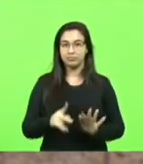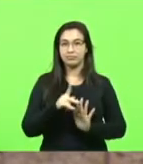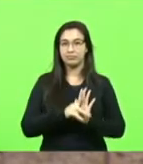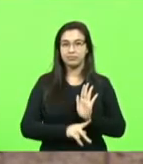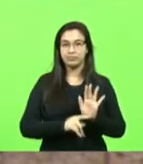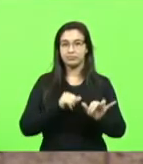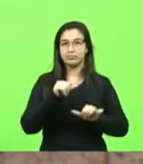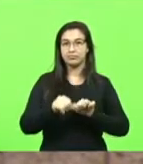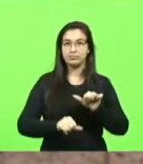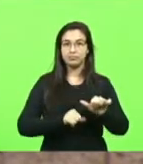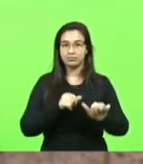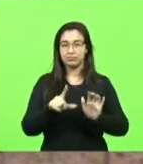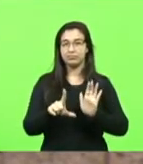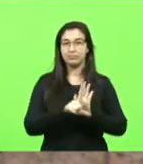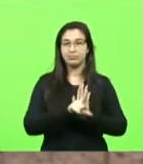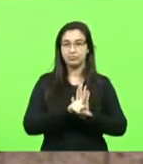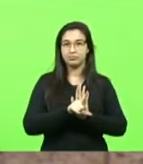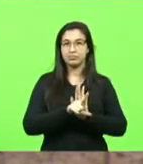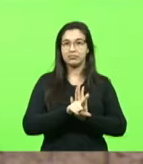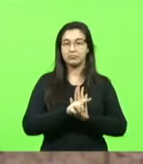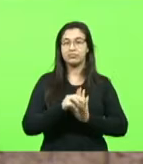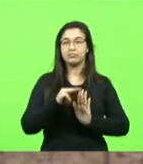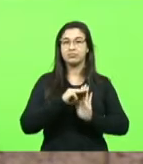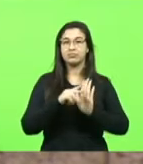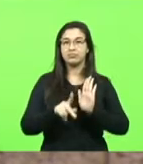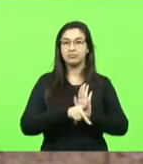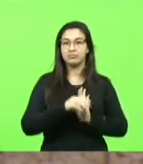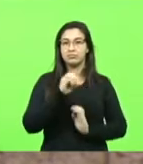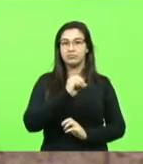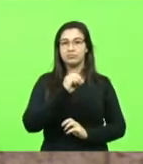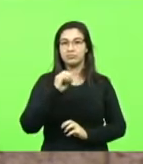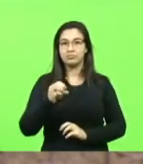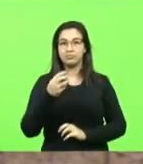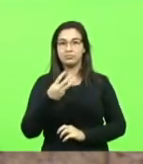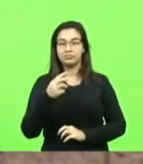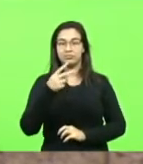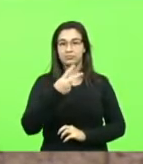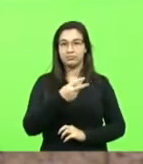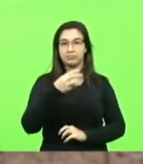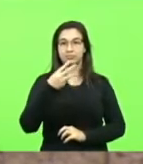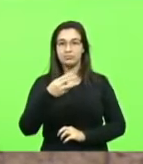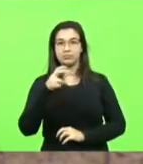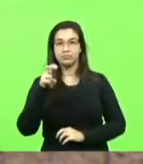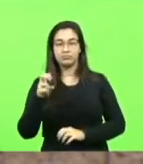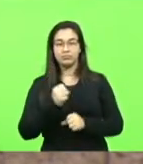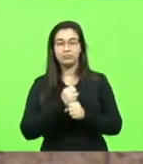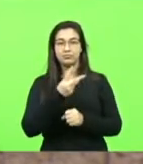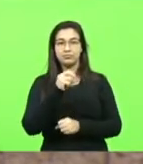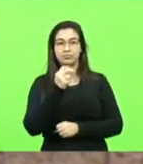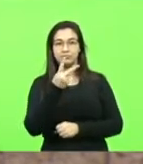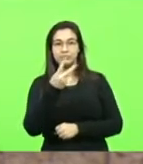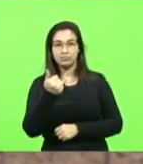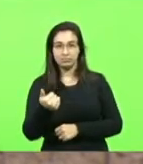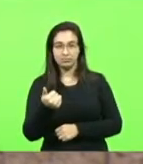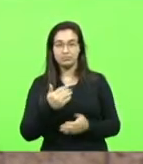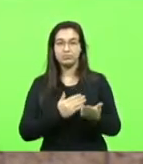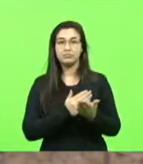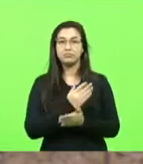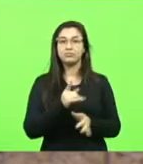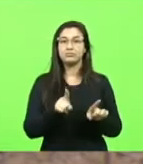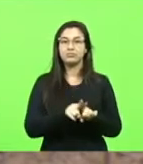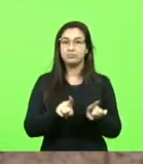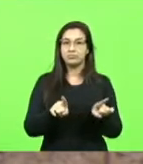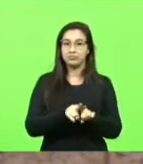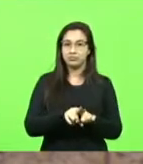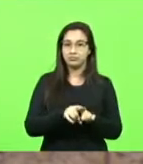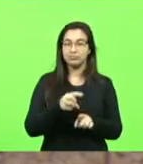conversão em lei da medida provisória 00235 de 2021. Ainda foram aprovados em turno único os projetos de lei